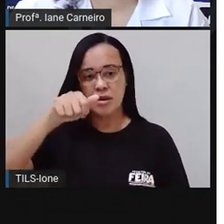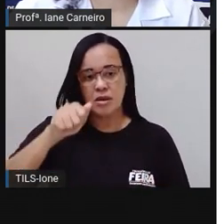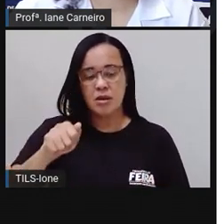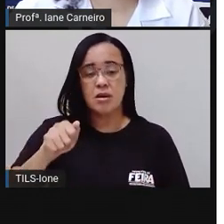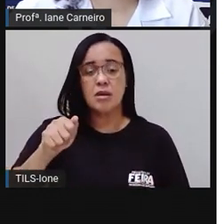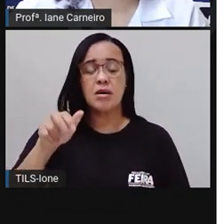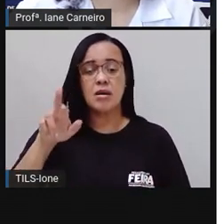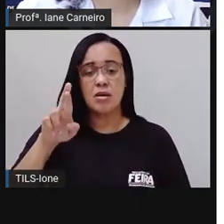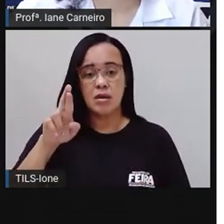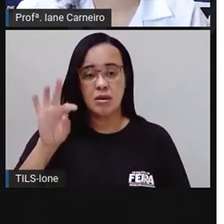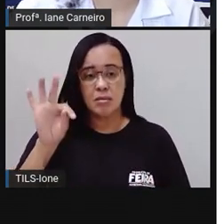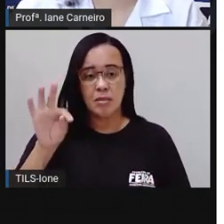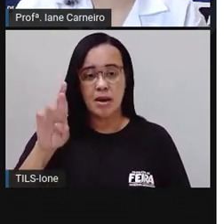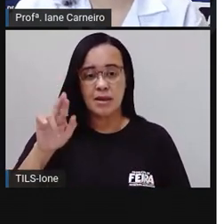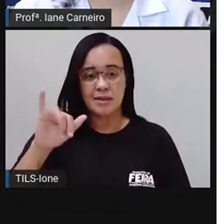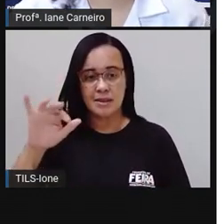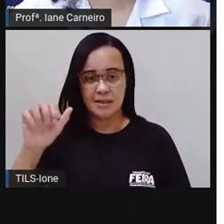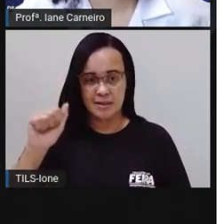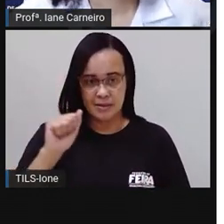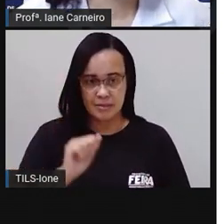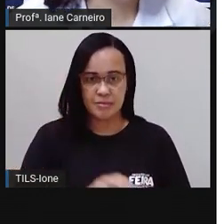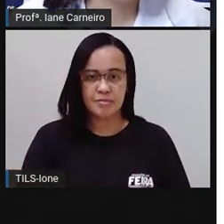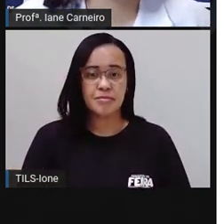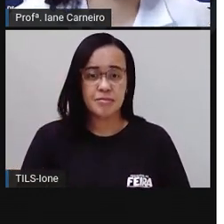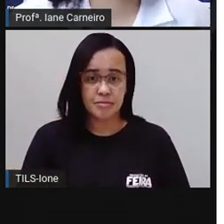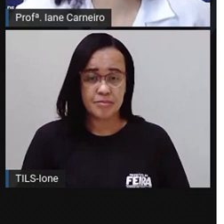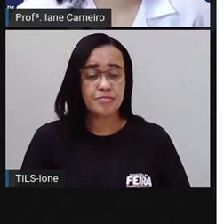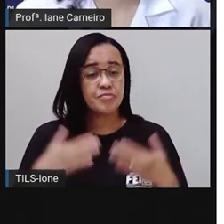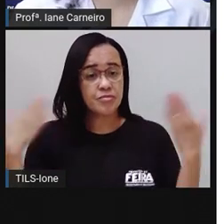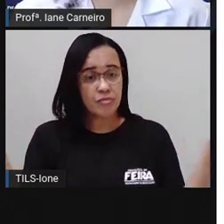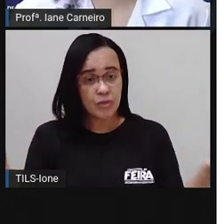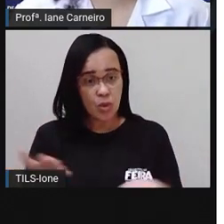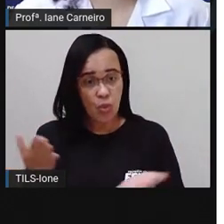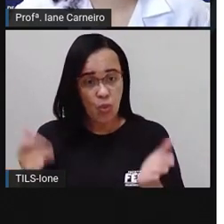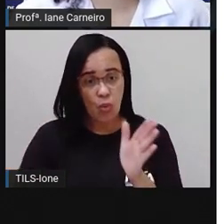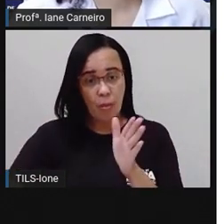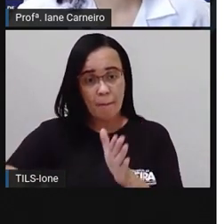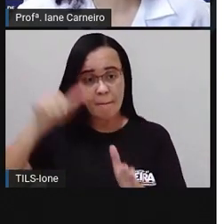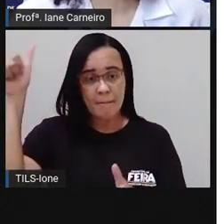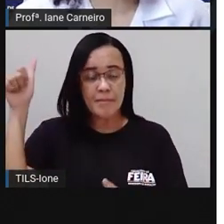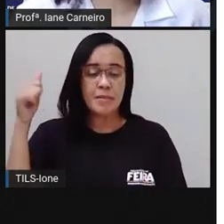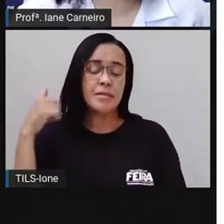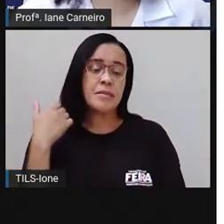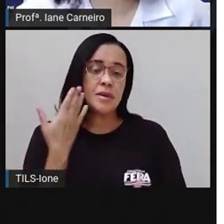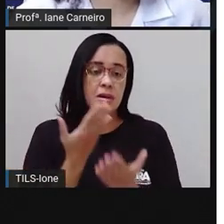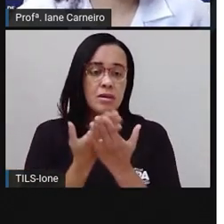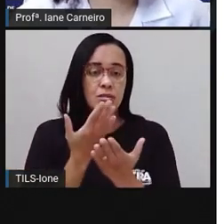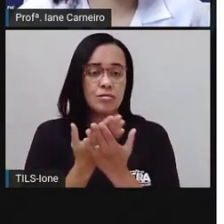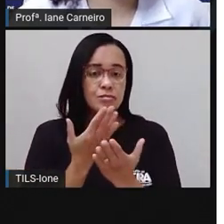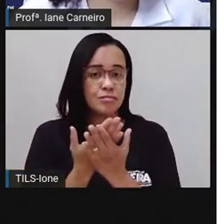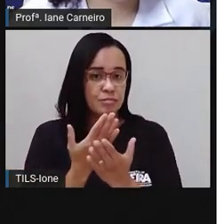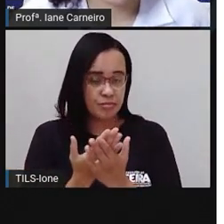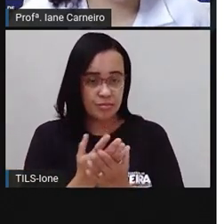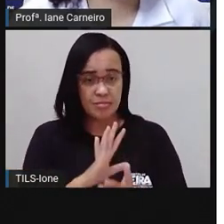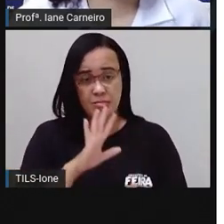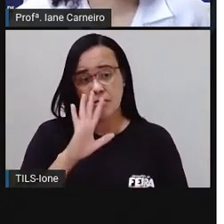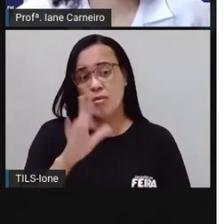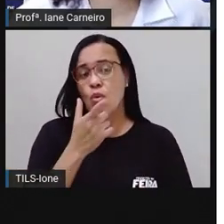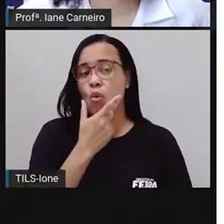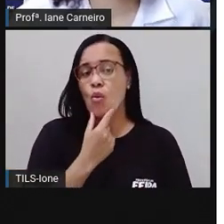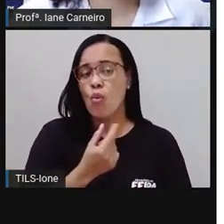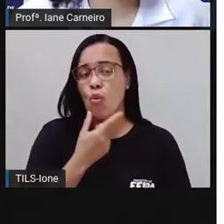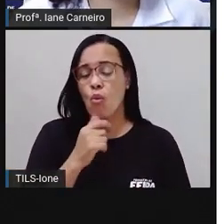Tá tudo certo aí? Tá, pronto. Hoje era o primeiro dia de aula, e Theo não queria se atrasar.